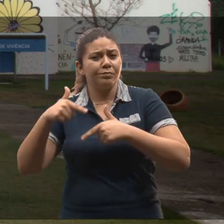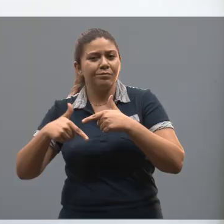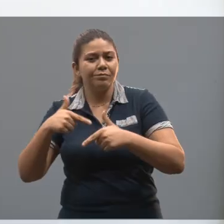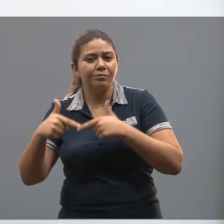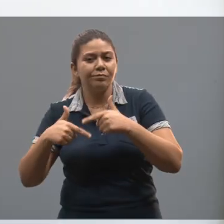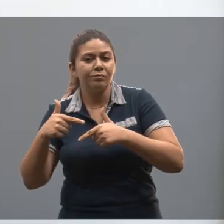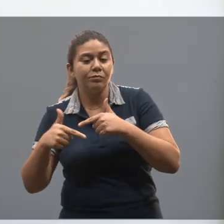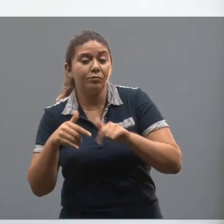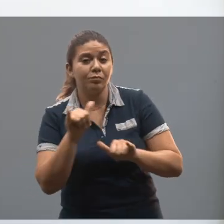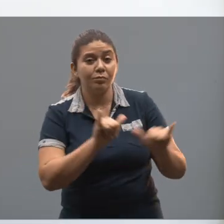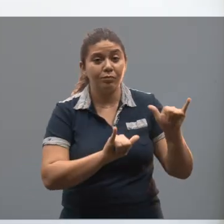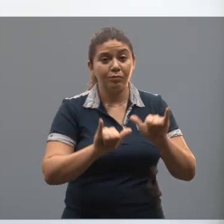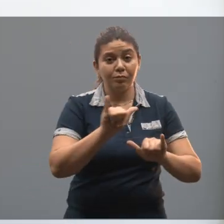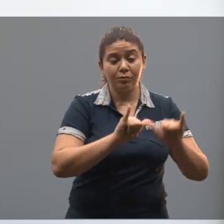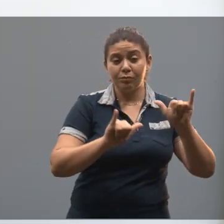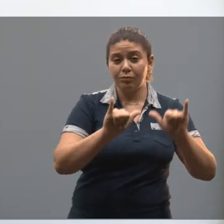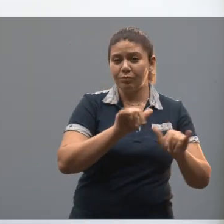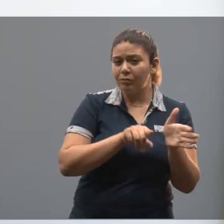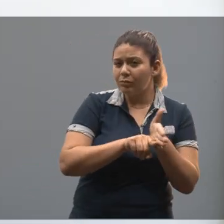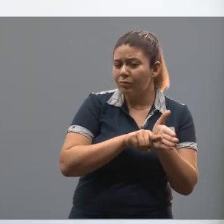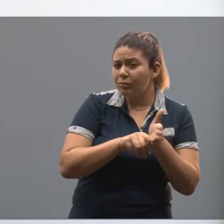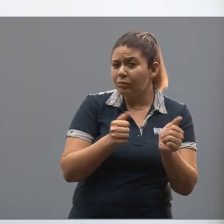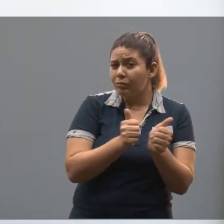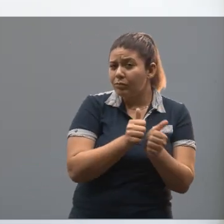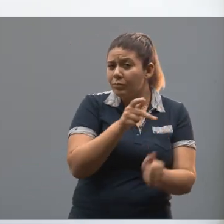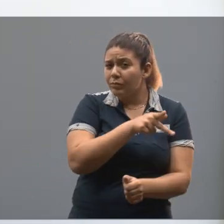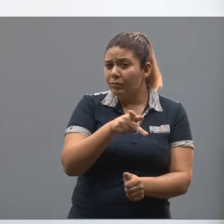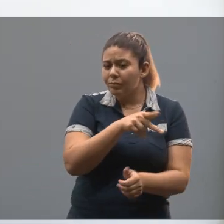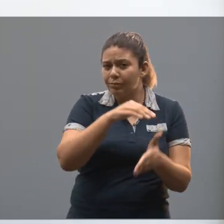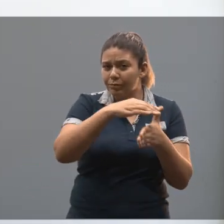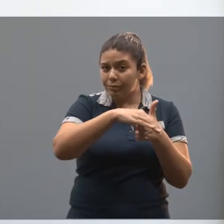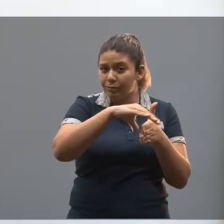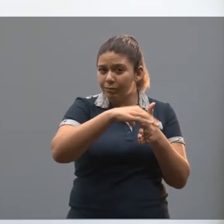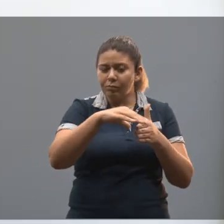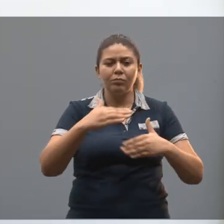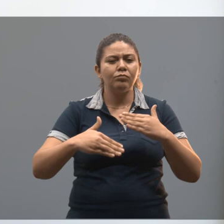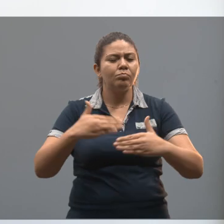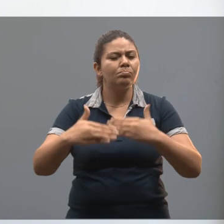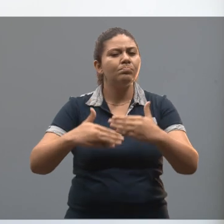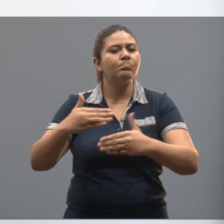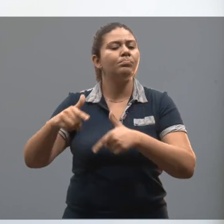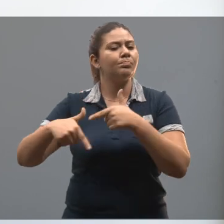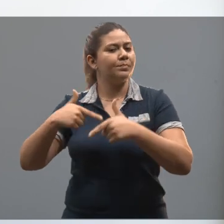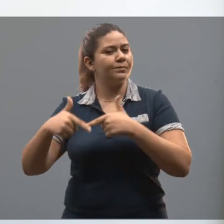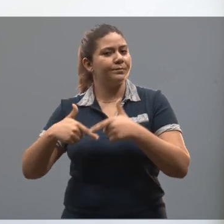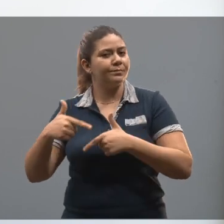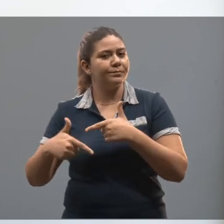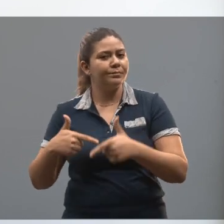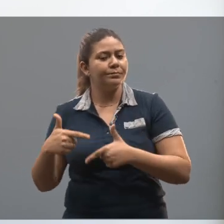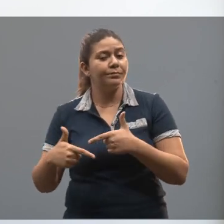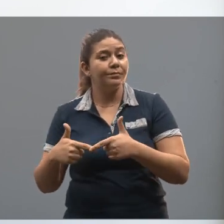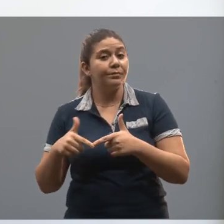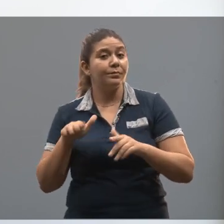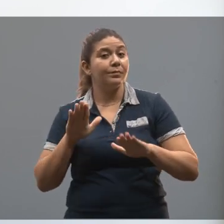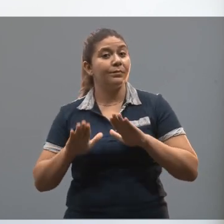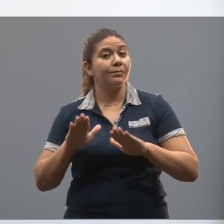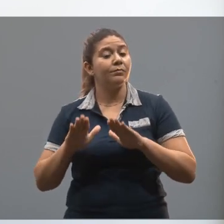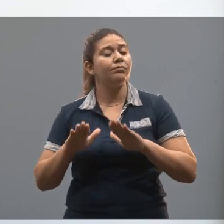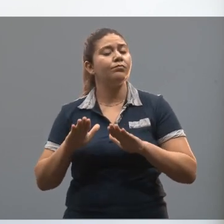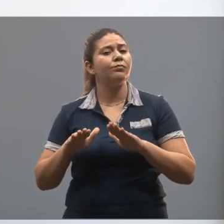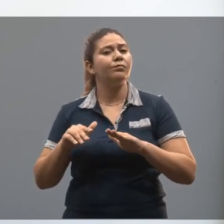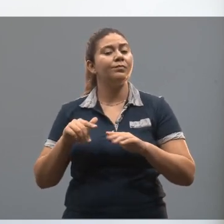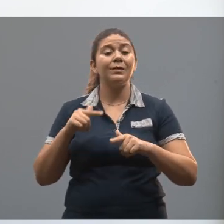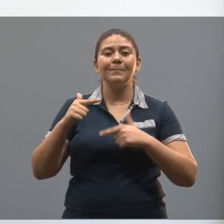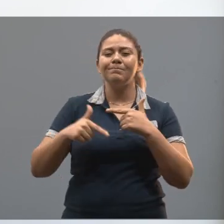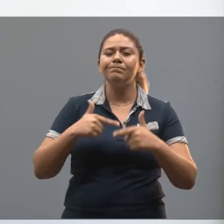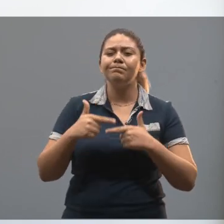trabalhar no laboratório de pesquisa, juntamente com o professor orientador, e desenvolver um trabalho que, muitas vezes,